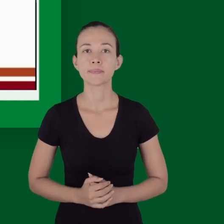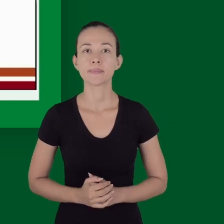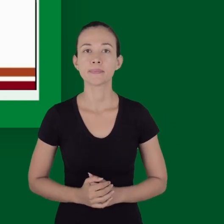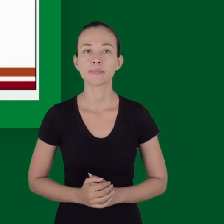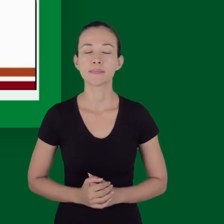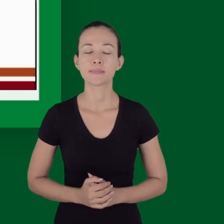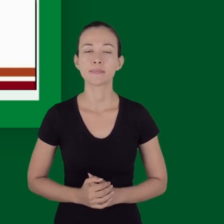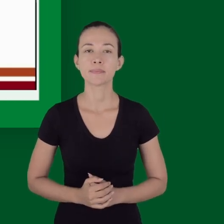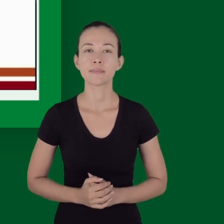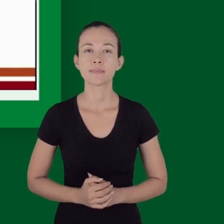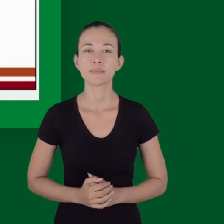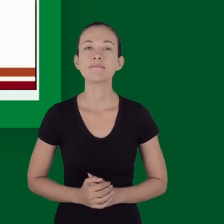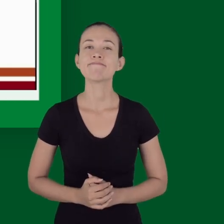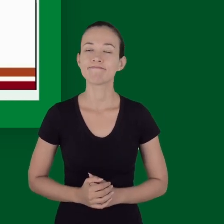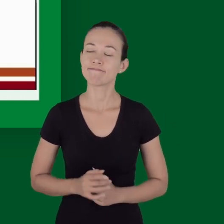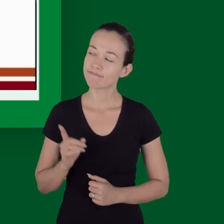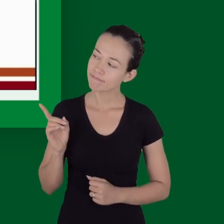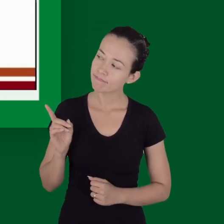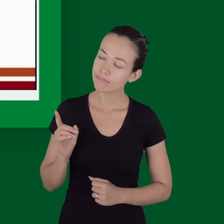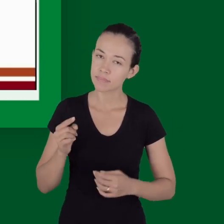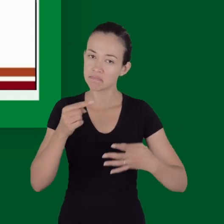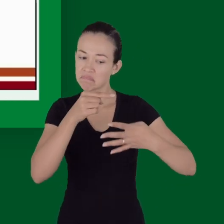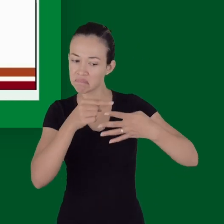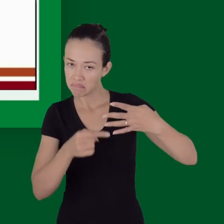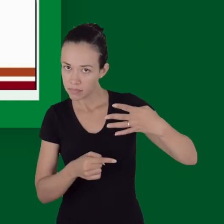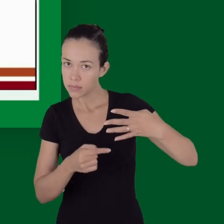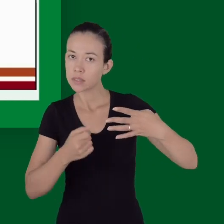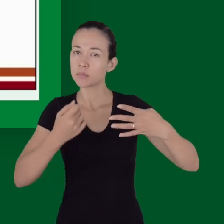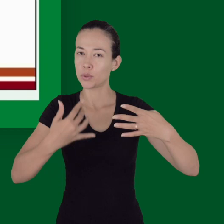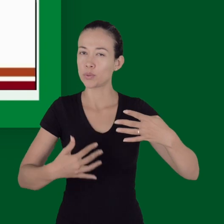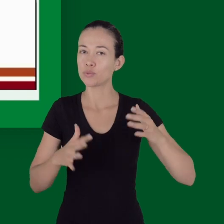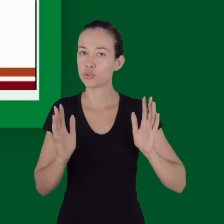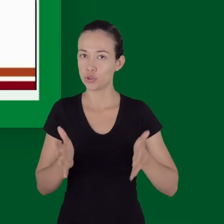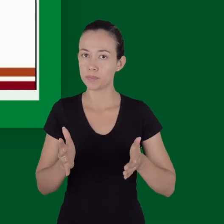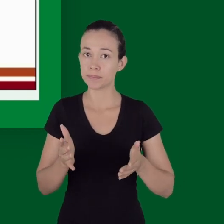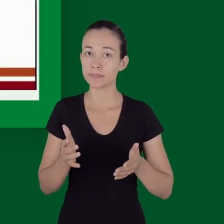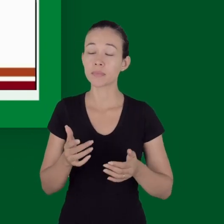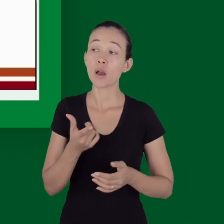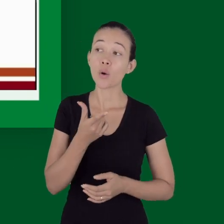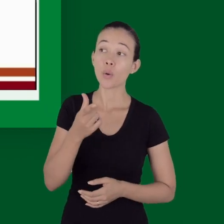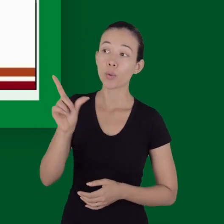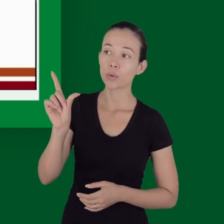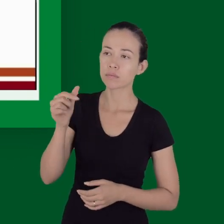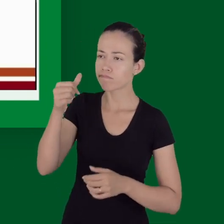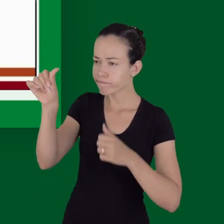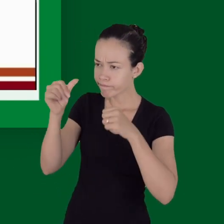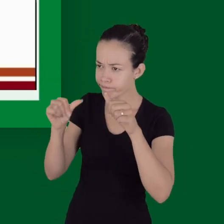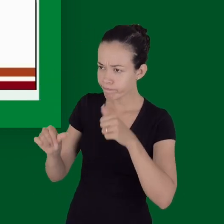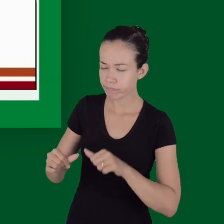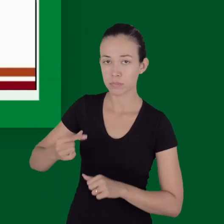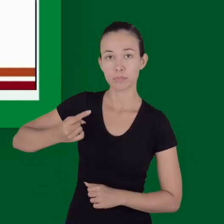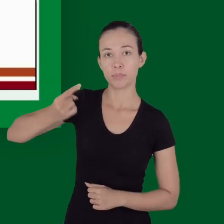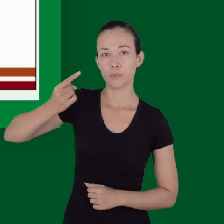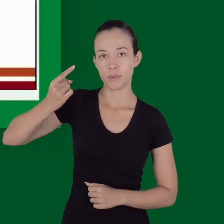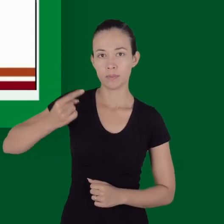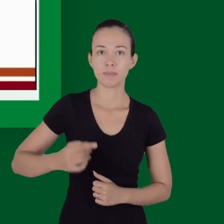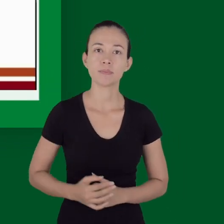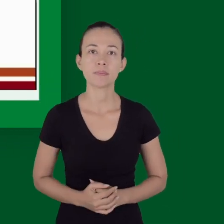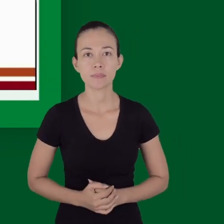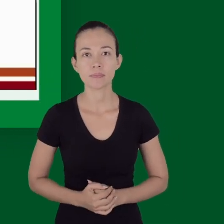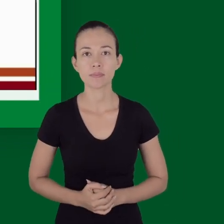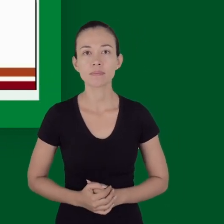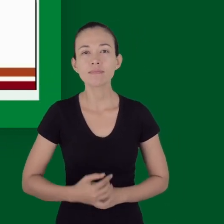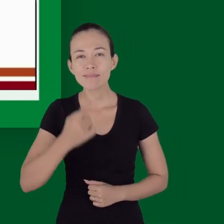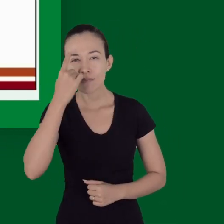Então, passada essa fase da classificação, vamos falar um pouco sobre a avaliação primária. A nona edição